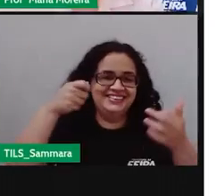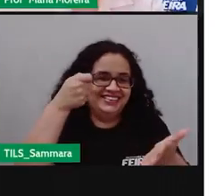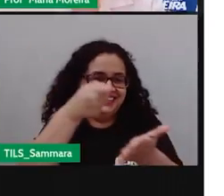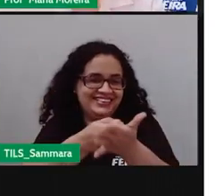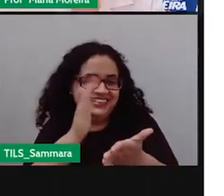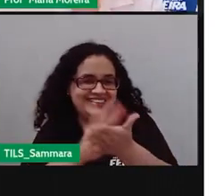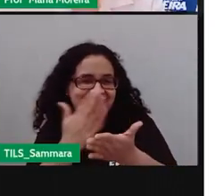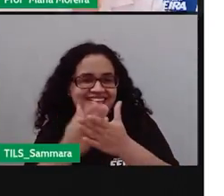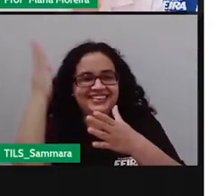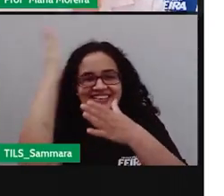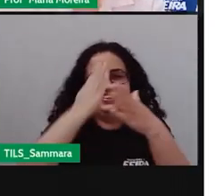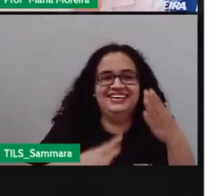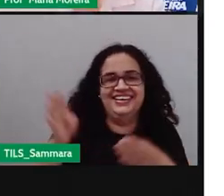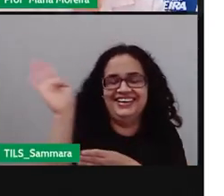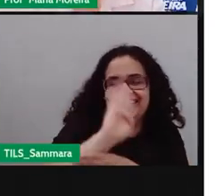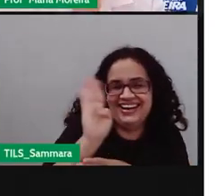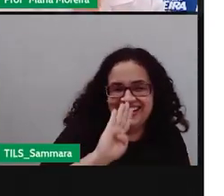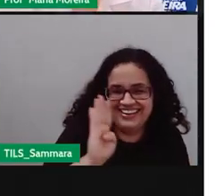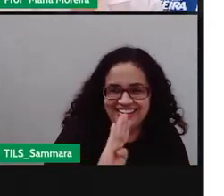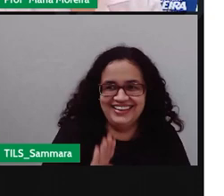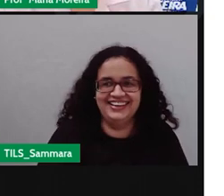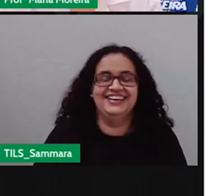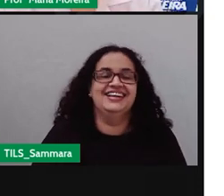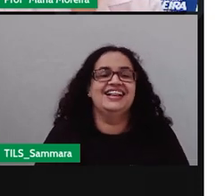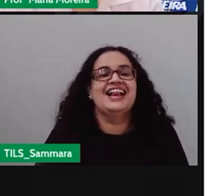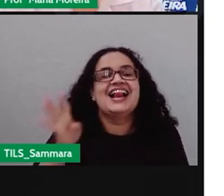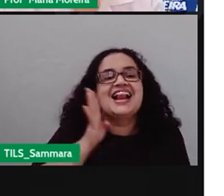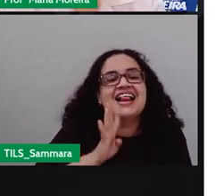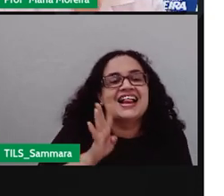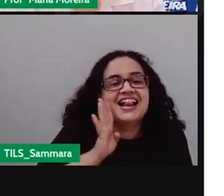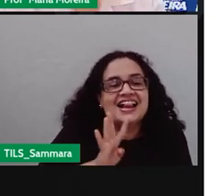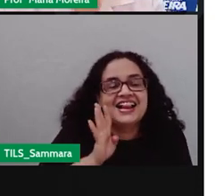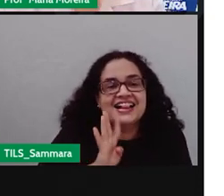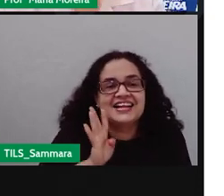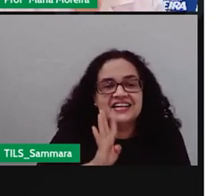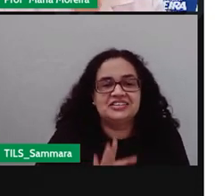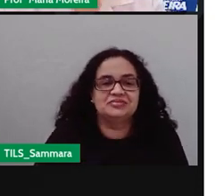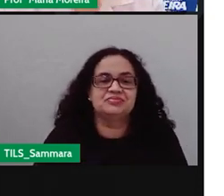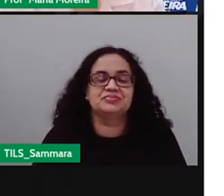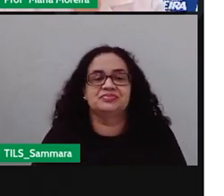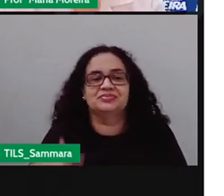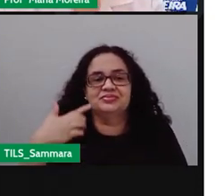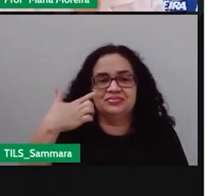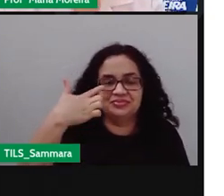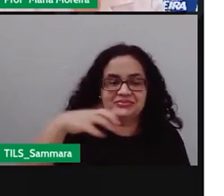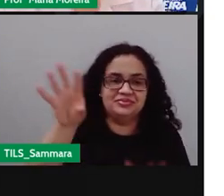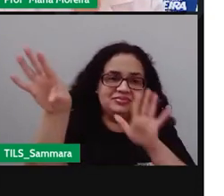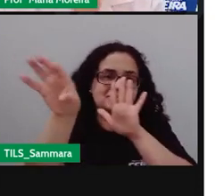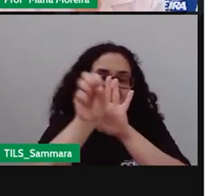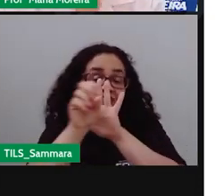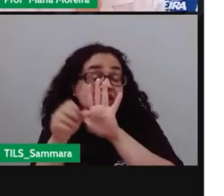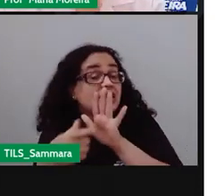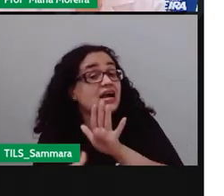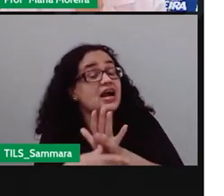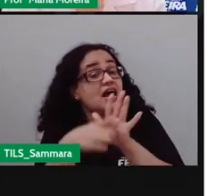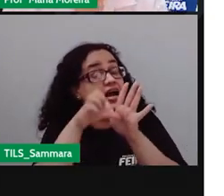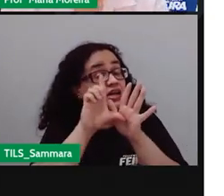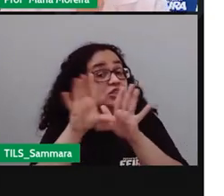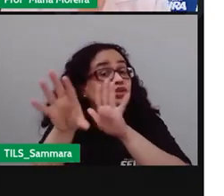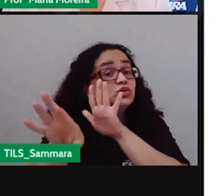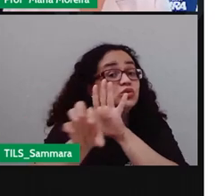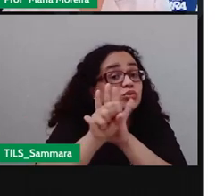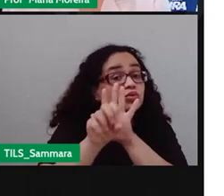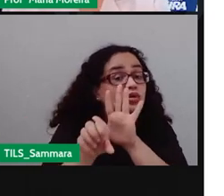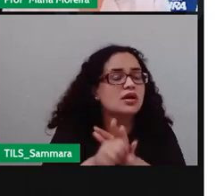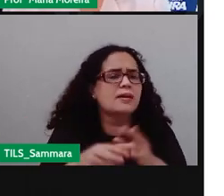interpretação do vídeo que massa vamos lá próximo slide mas antes da gente ir para o próximo slide